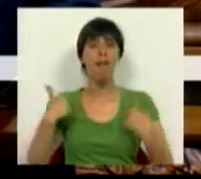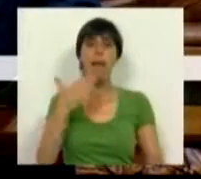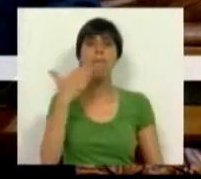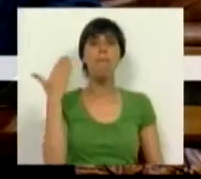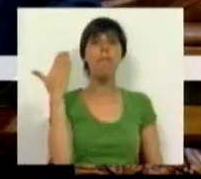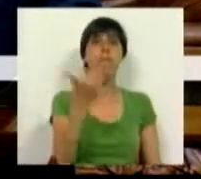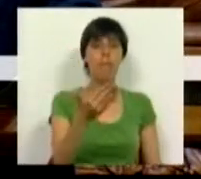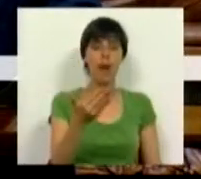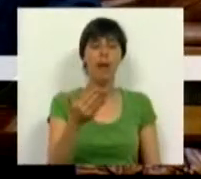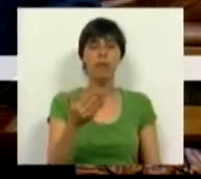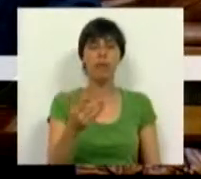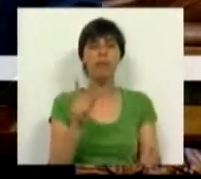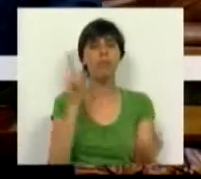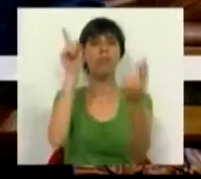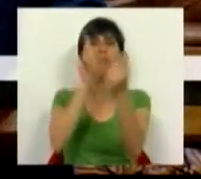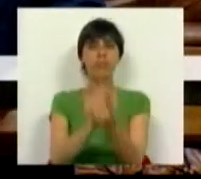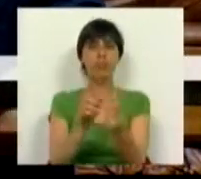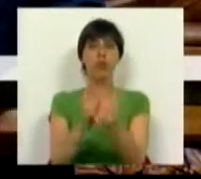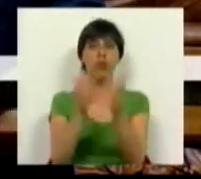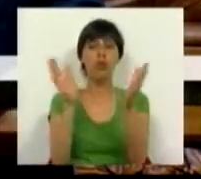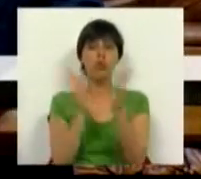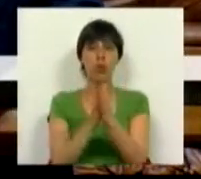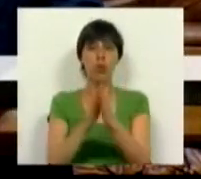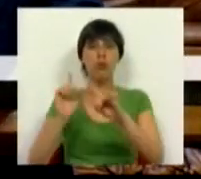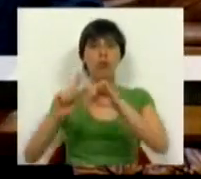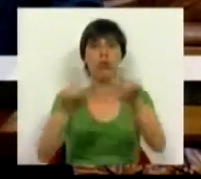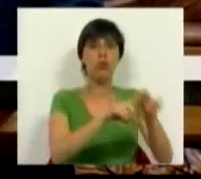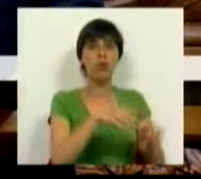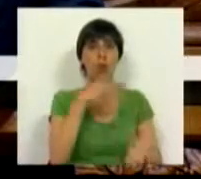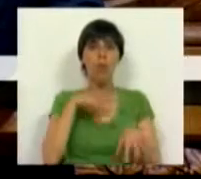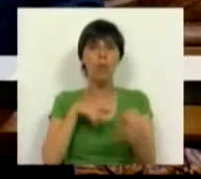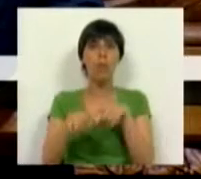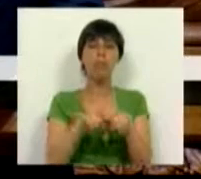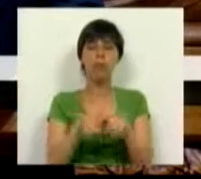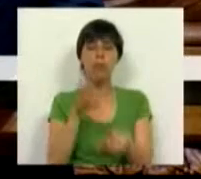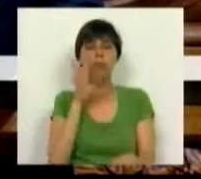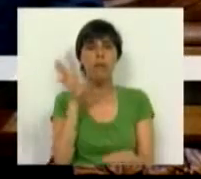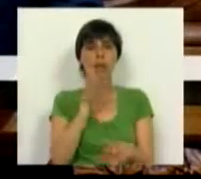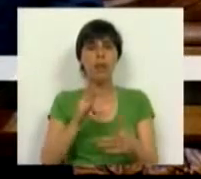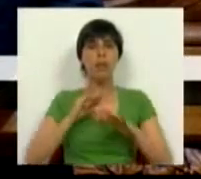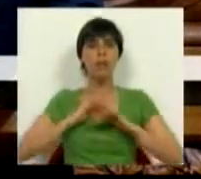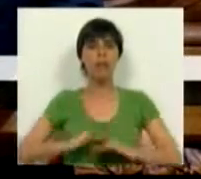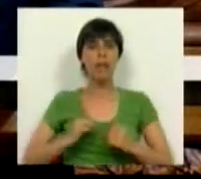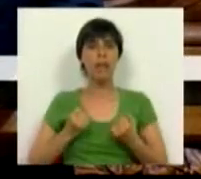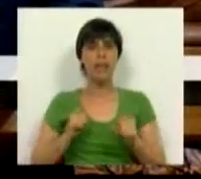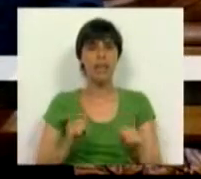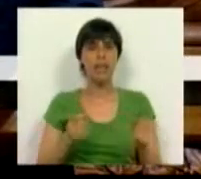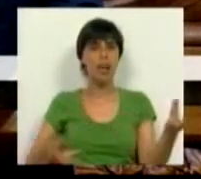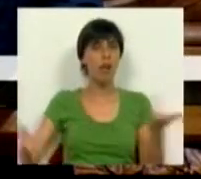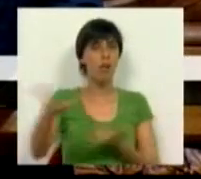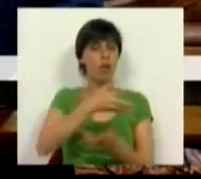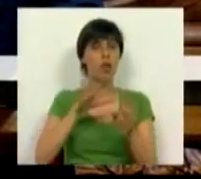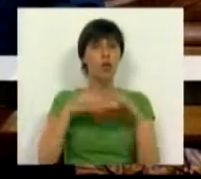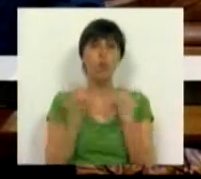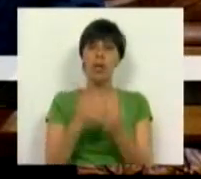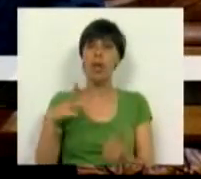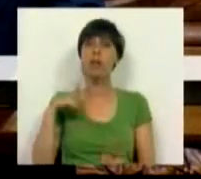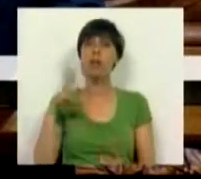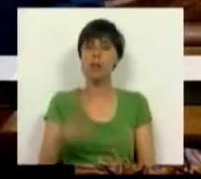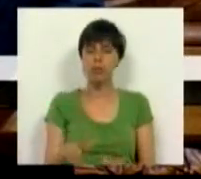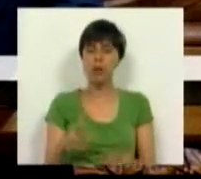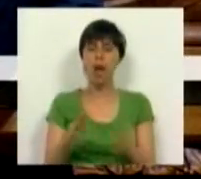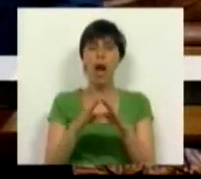pedir para ser recebido por todas as forças políticas, procurando aliviar a tensão na sociedade portuguesa,